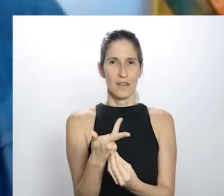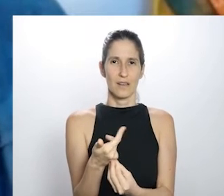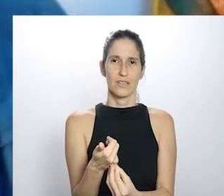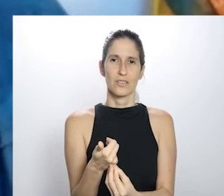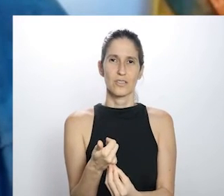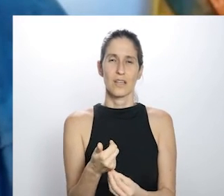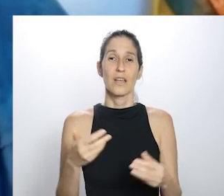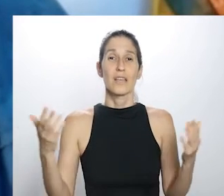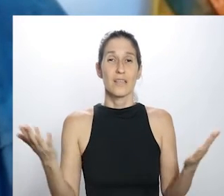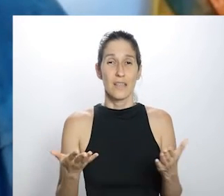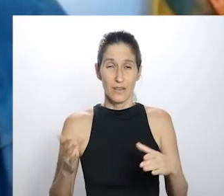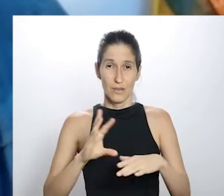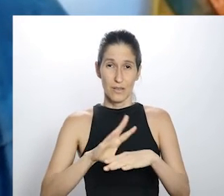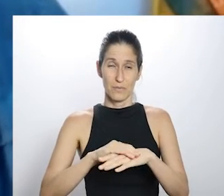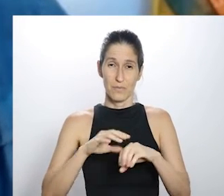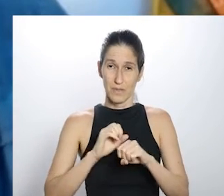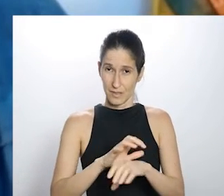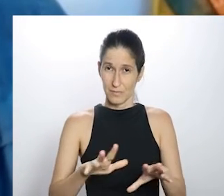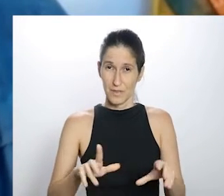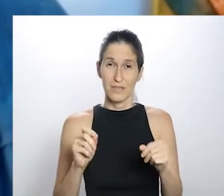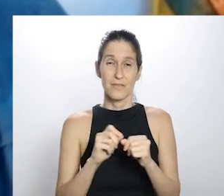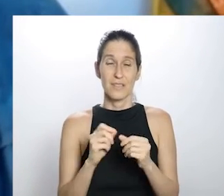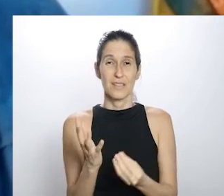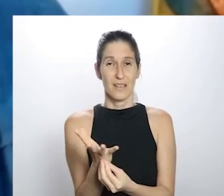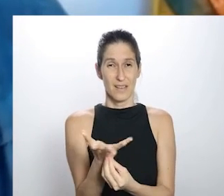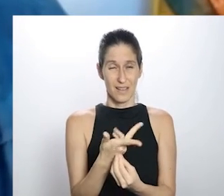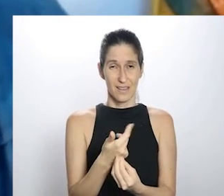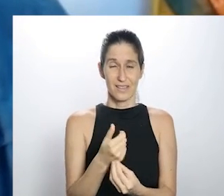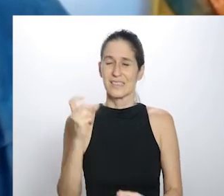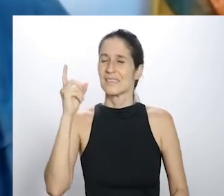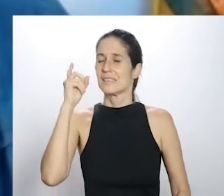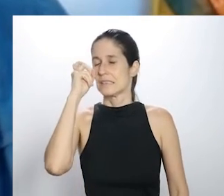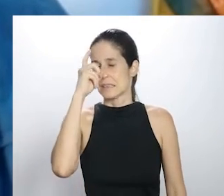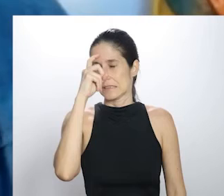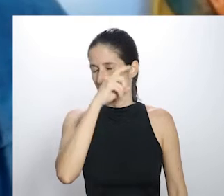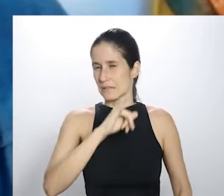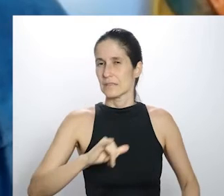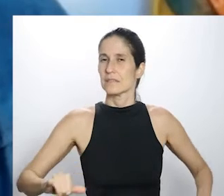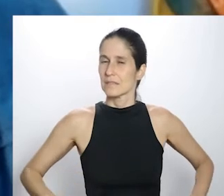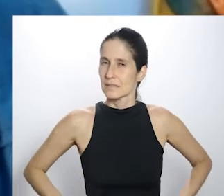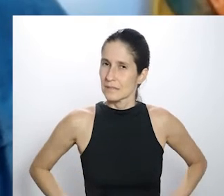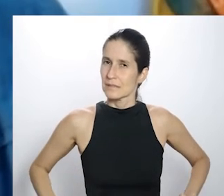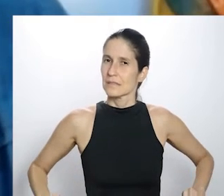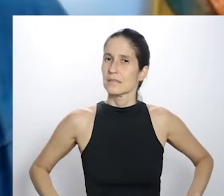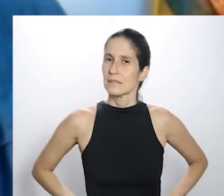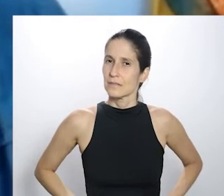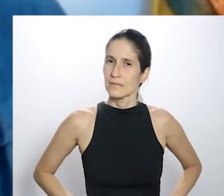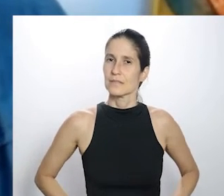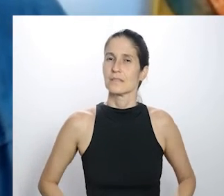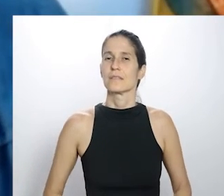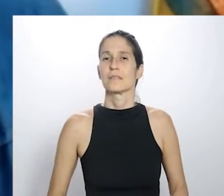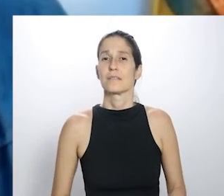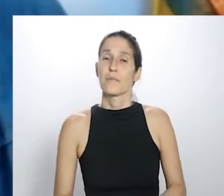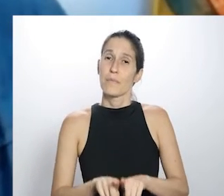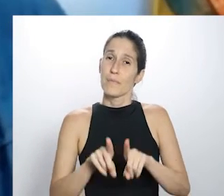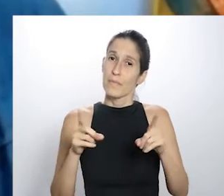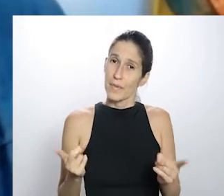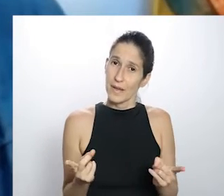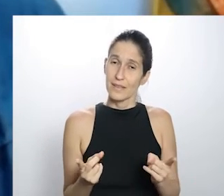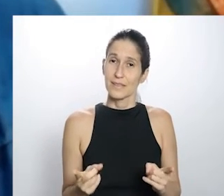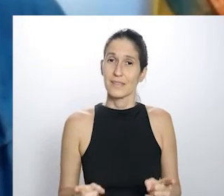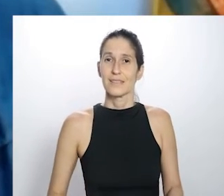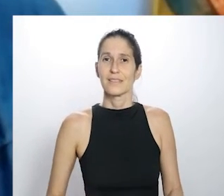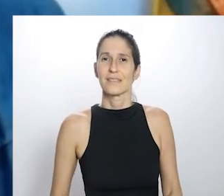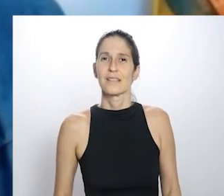como ser artista em uma situação como essa, a gente também está descobrindo. É um processo doloroso, complicado, mas, como diz